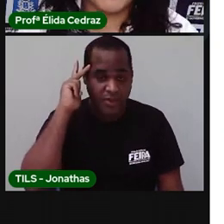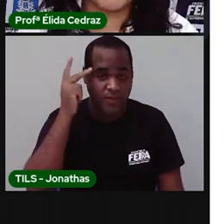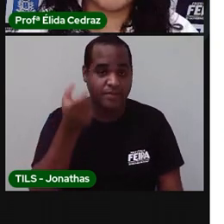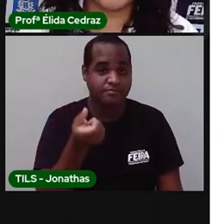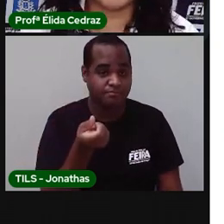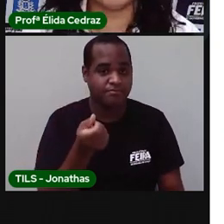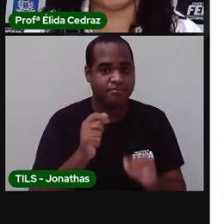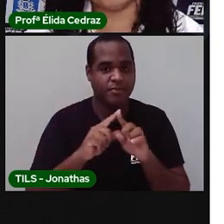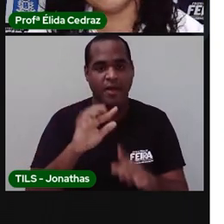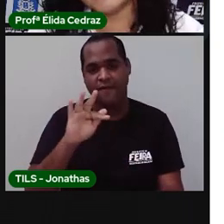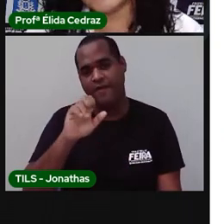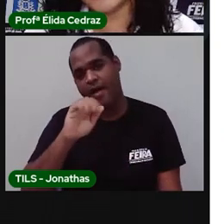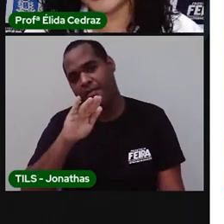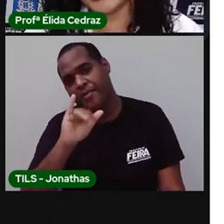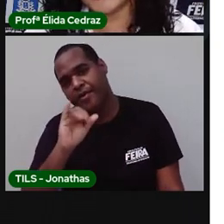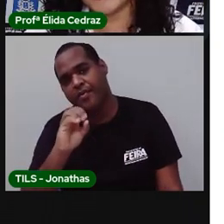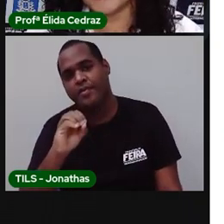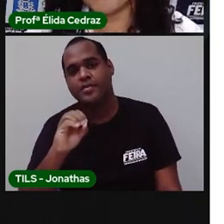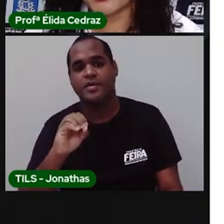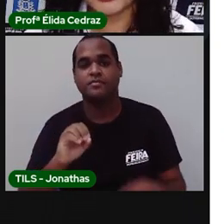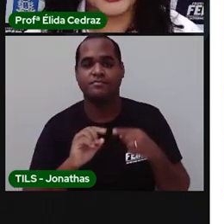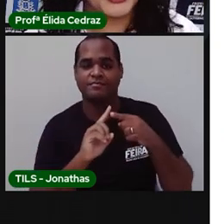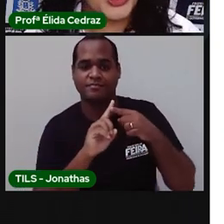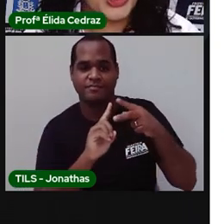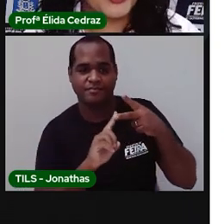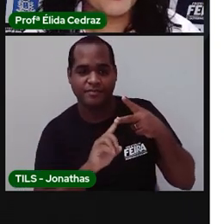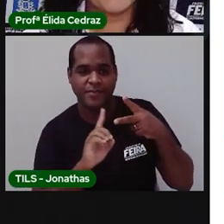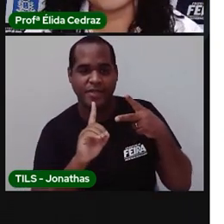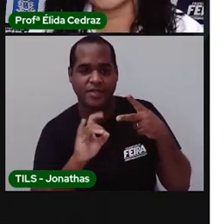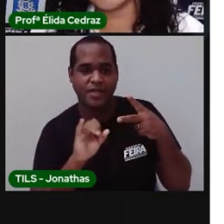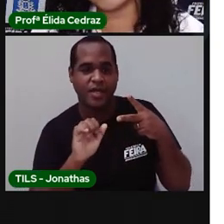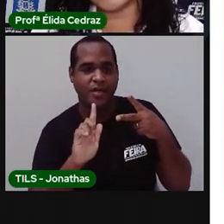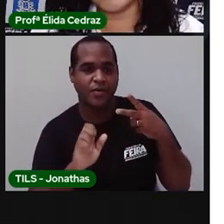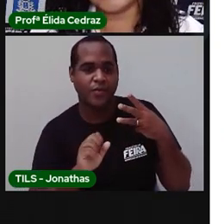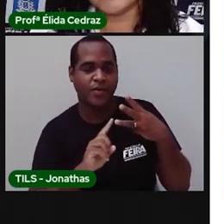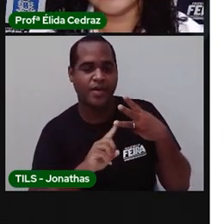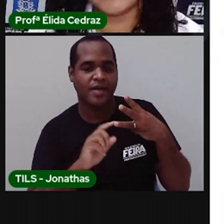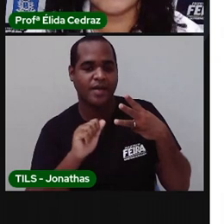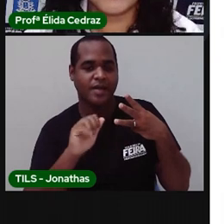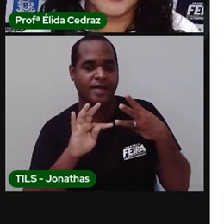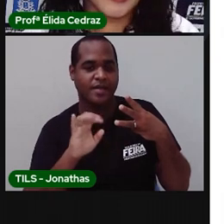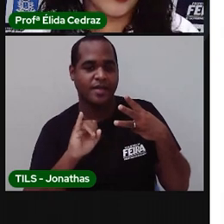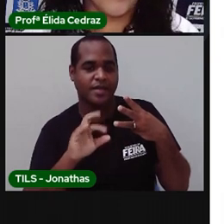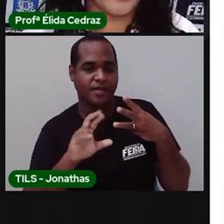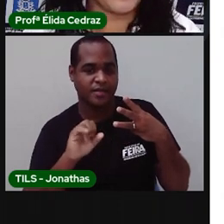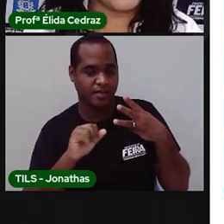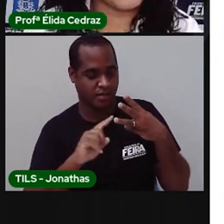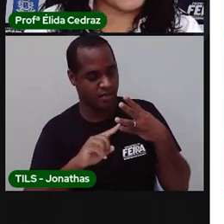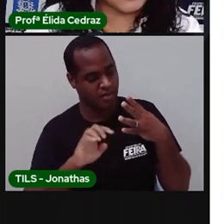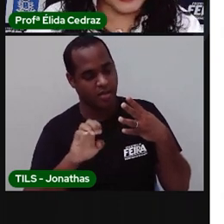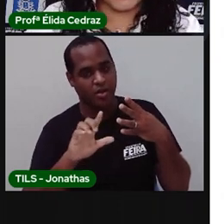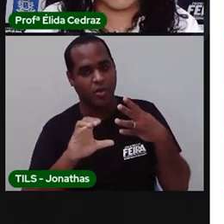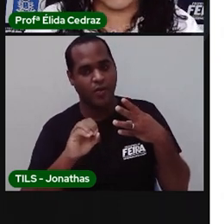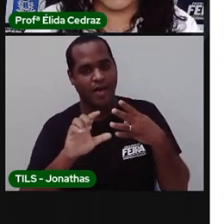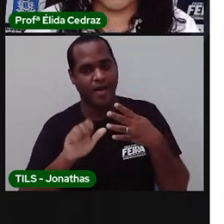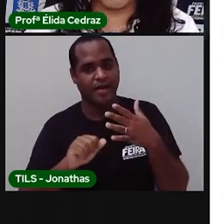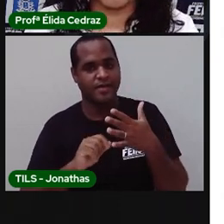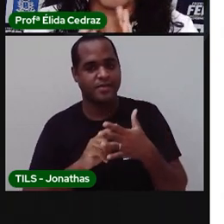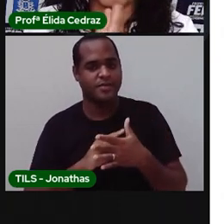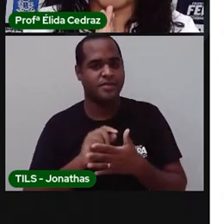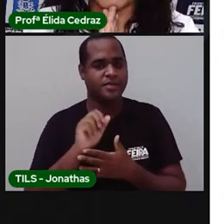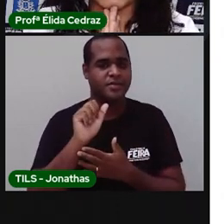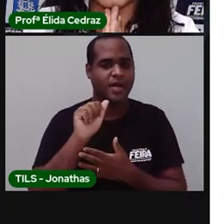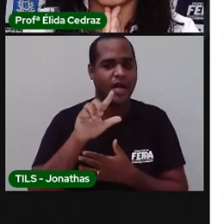Fábio, Benedito, Diego, Catarina, Eloá e Alina.